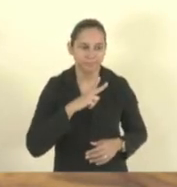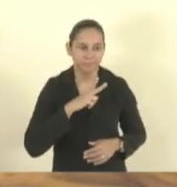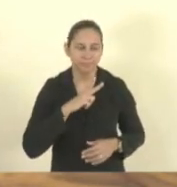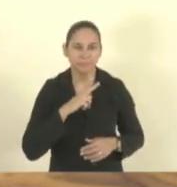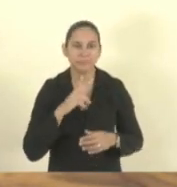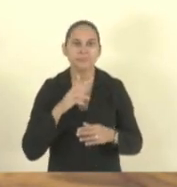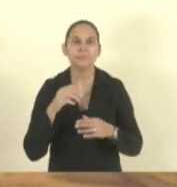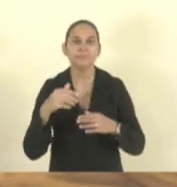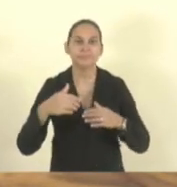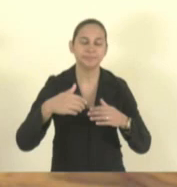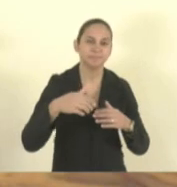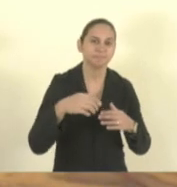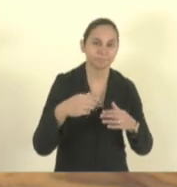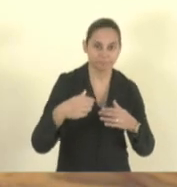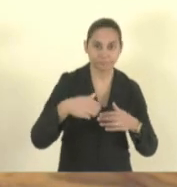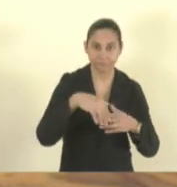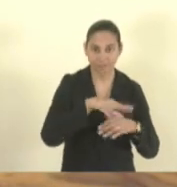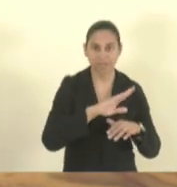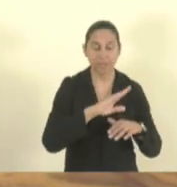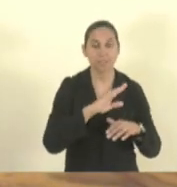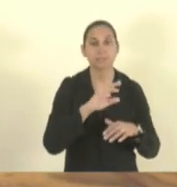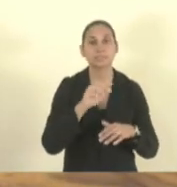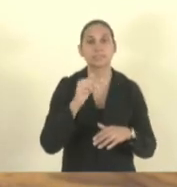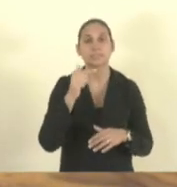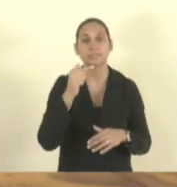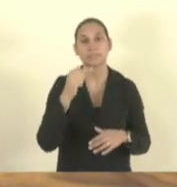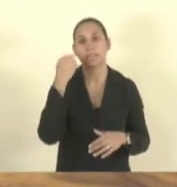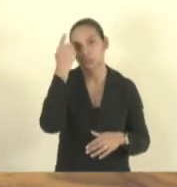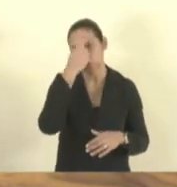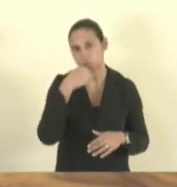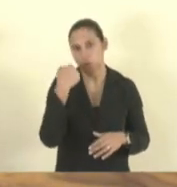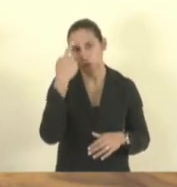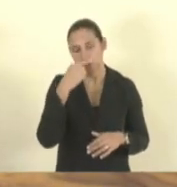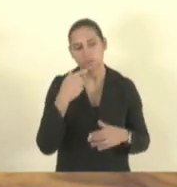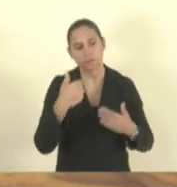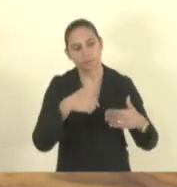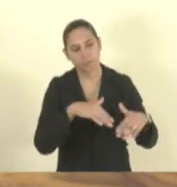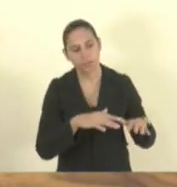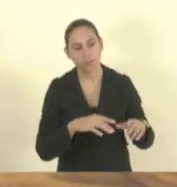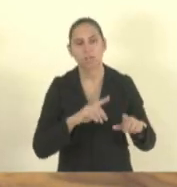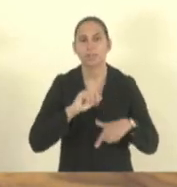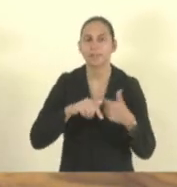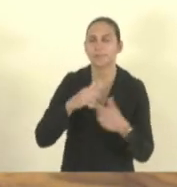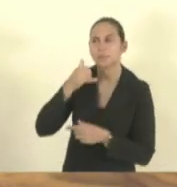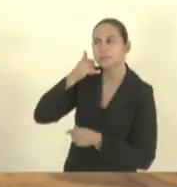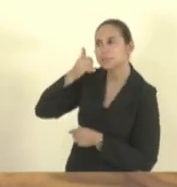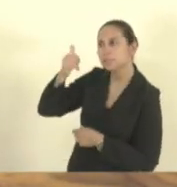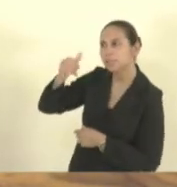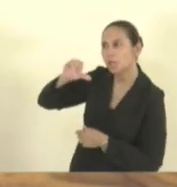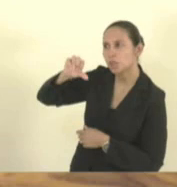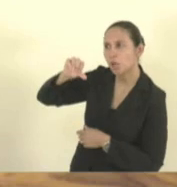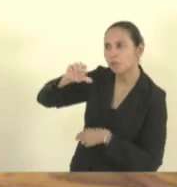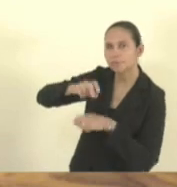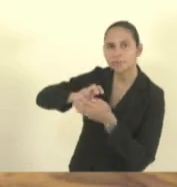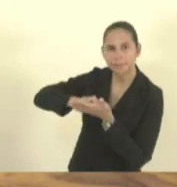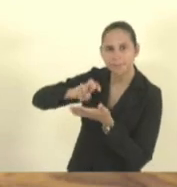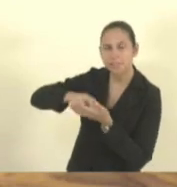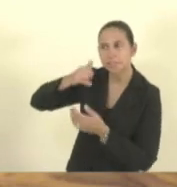horas da manhã na escola e a escola liga às nove. Vem buscar porque a gente não está dando conta.